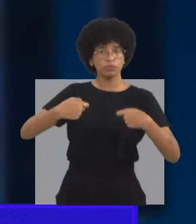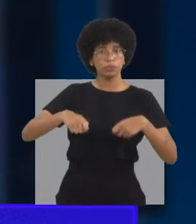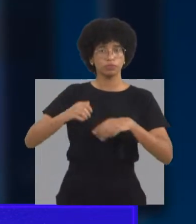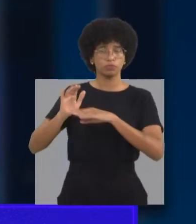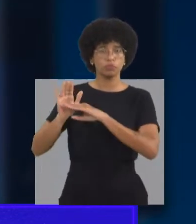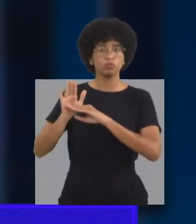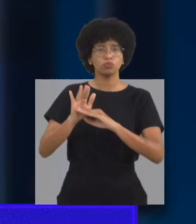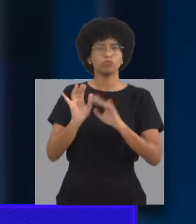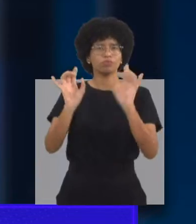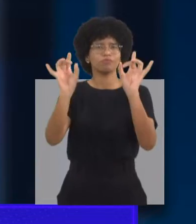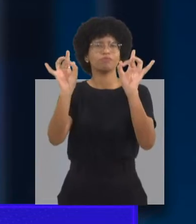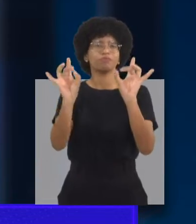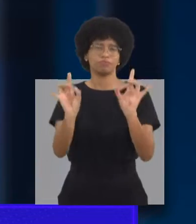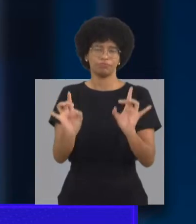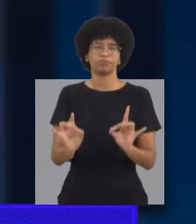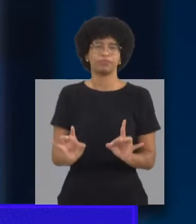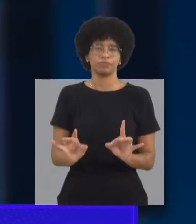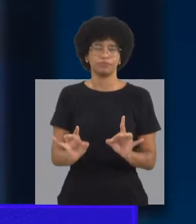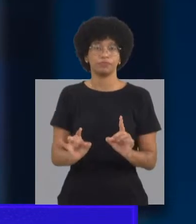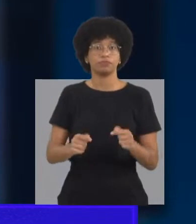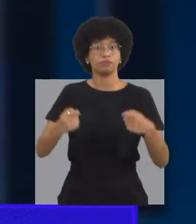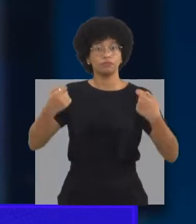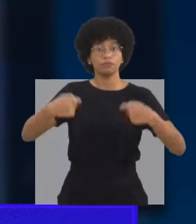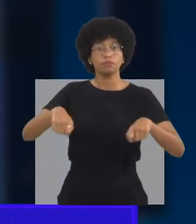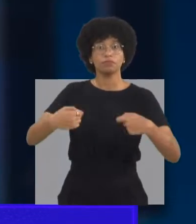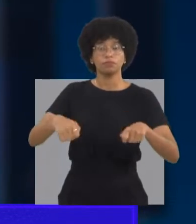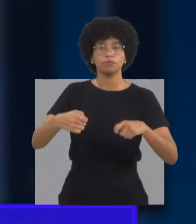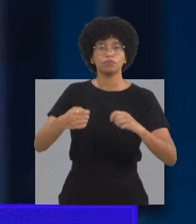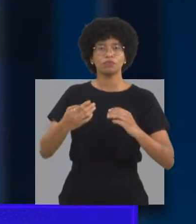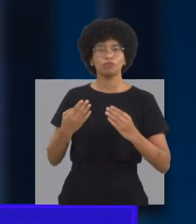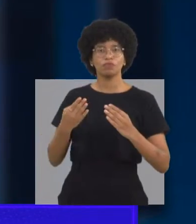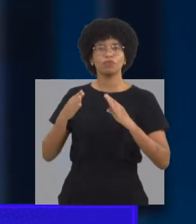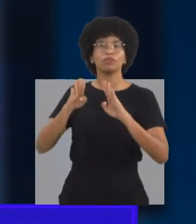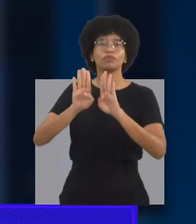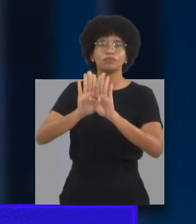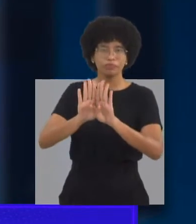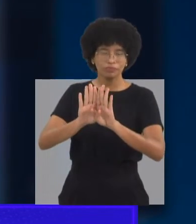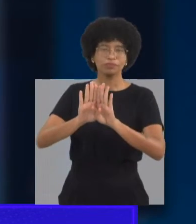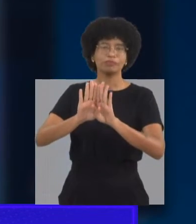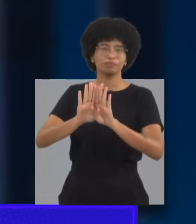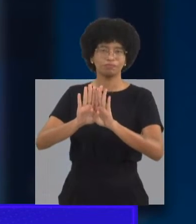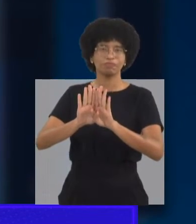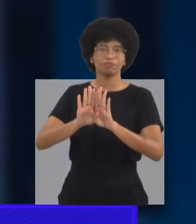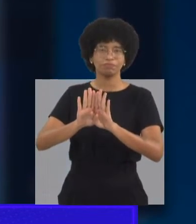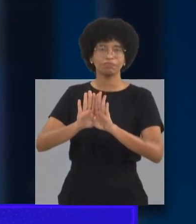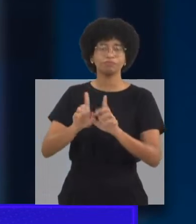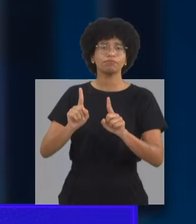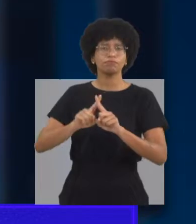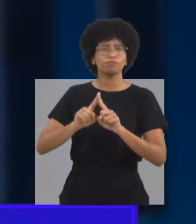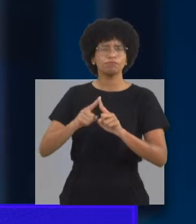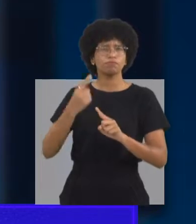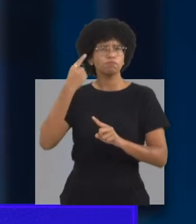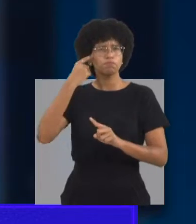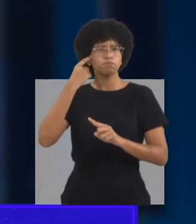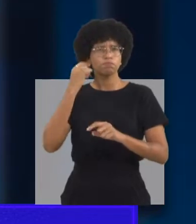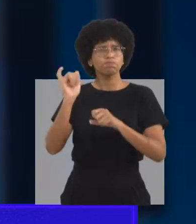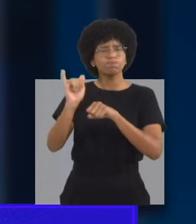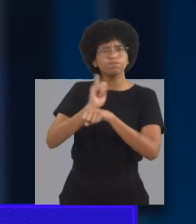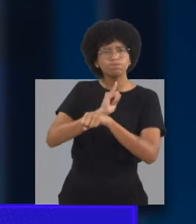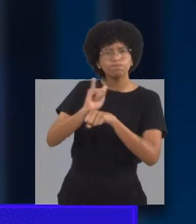necessitam do atendimento especializado, precisou fechar as portas e se